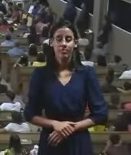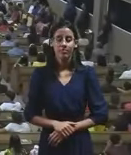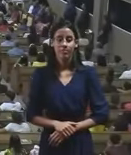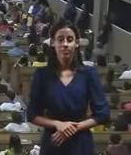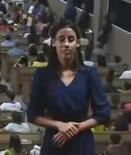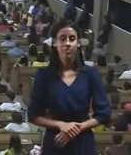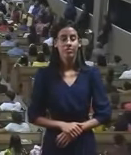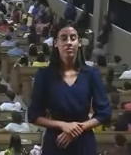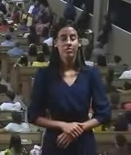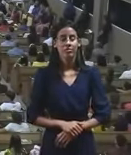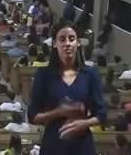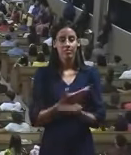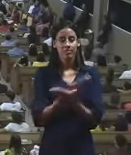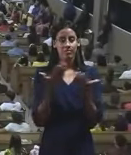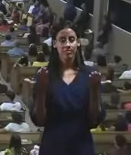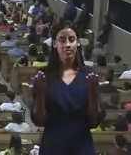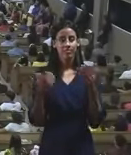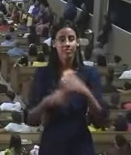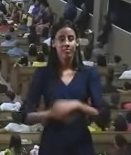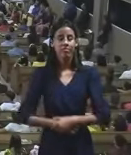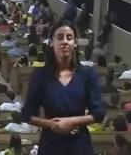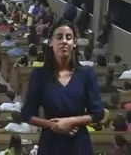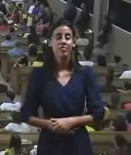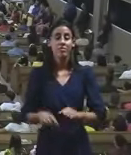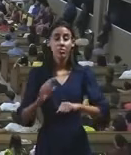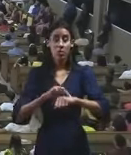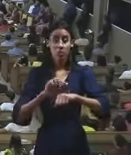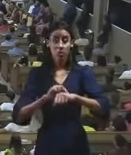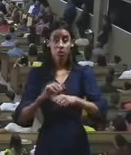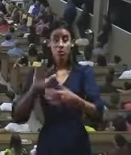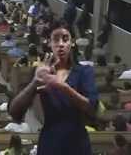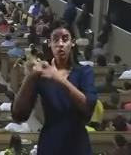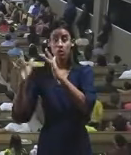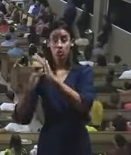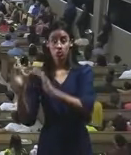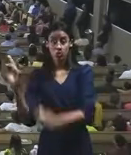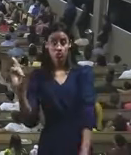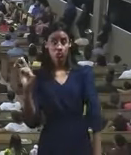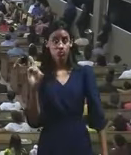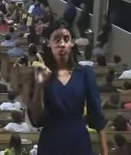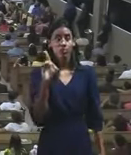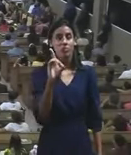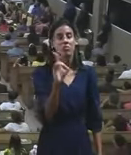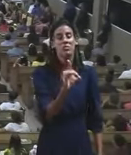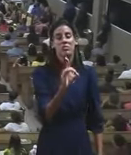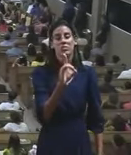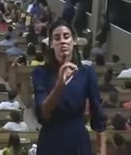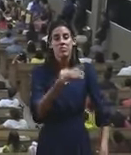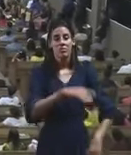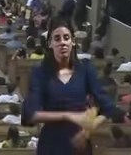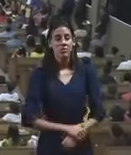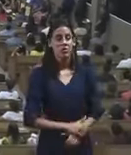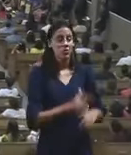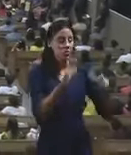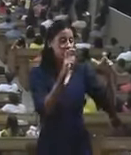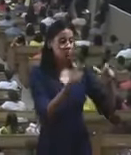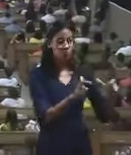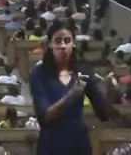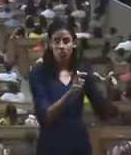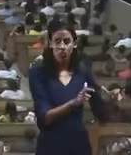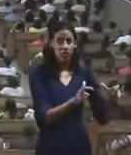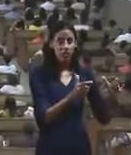Irmãos, na hora que Jesus chegou, a casa do diabo começou